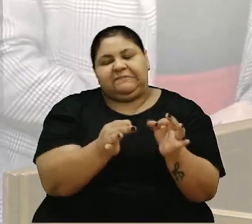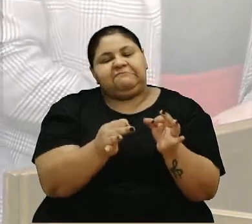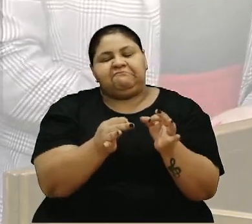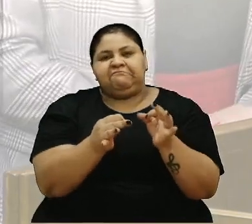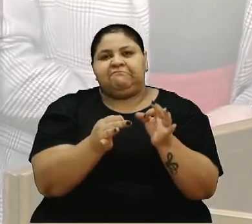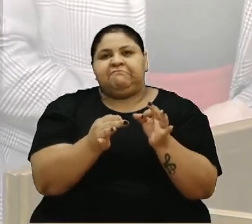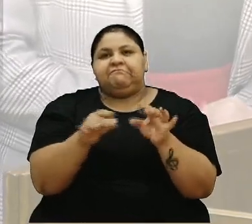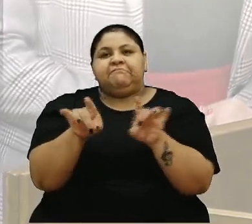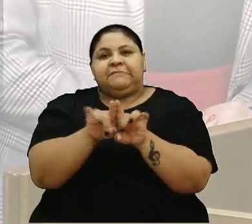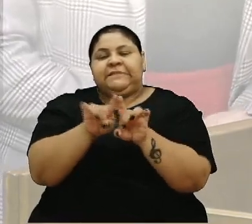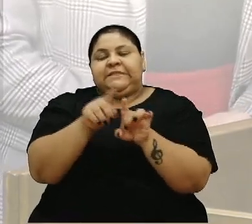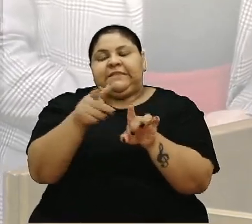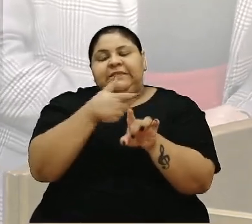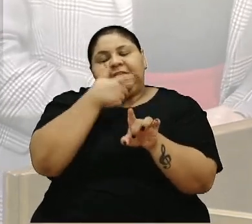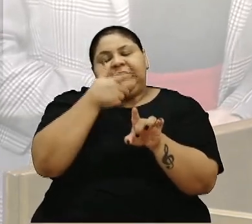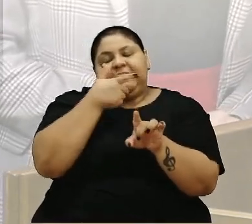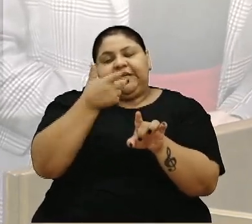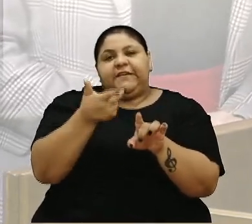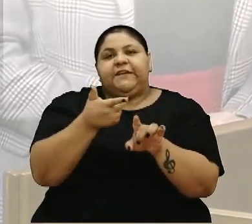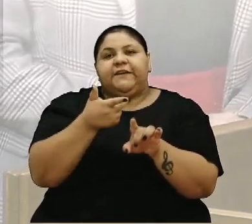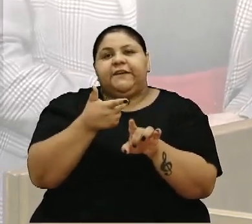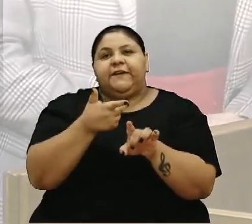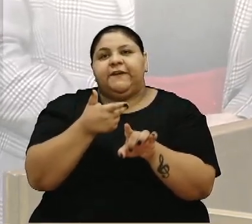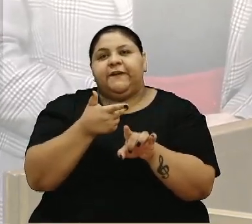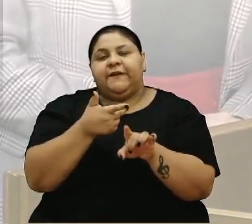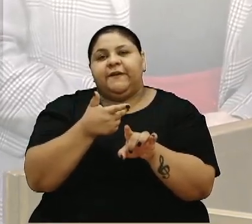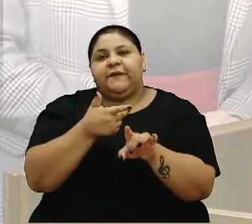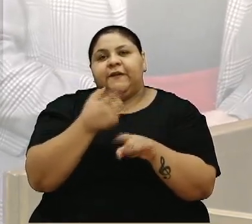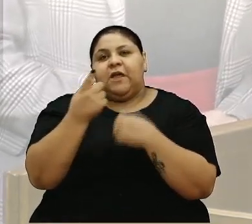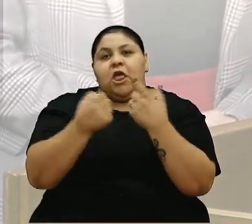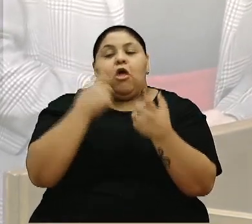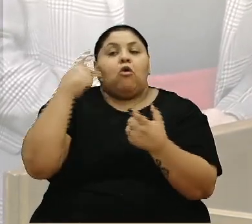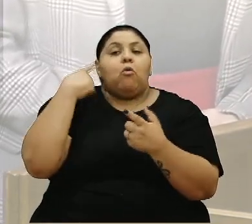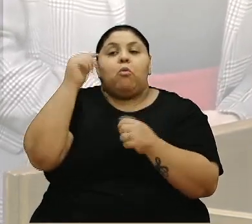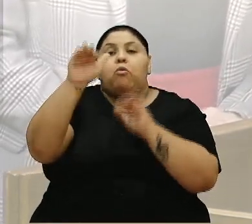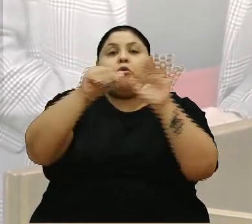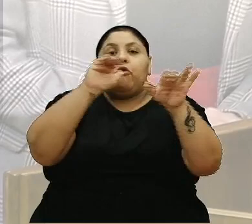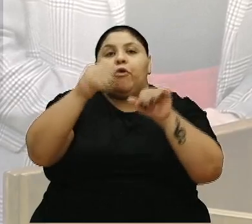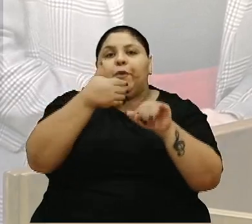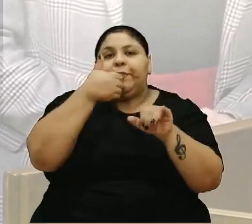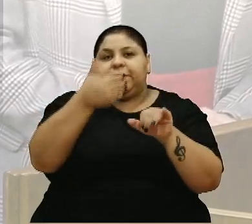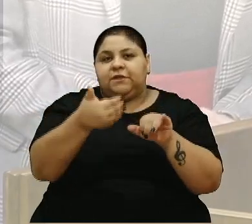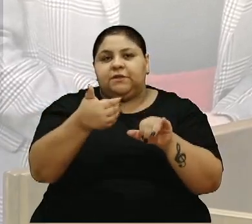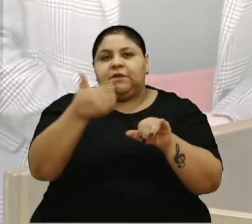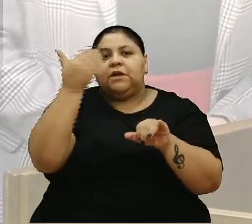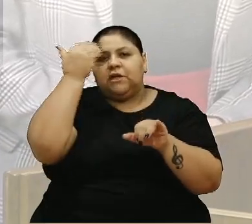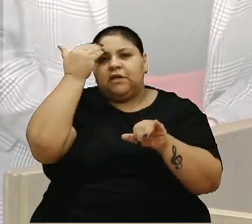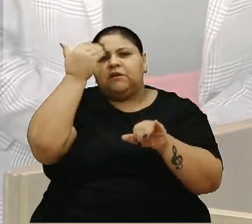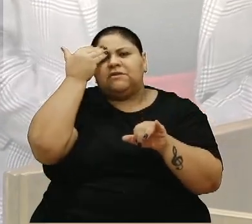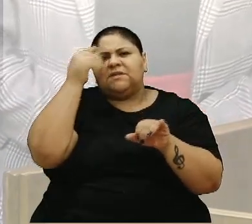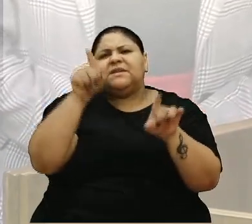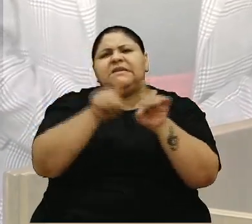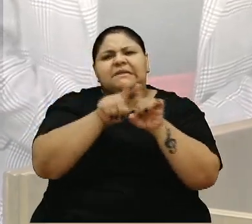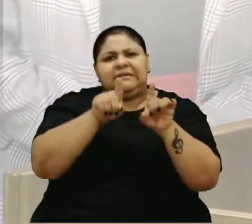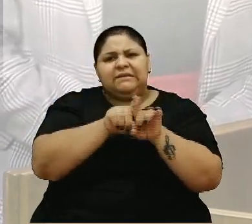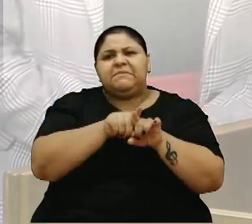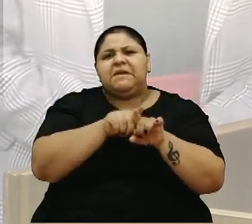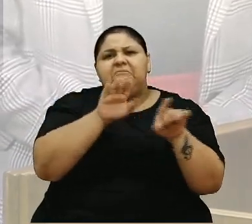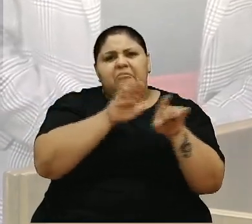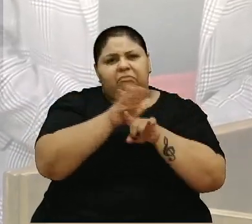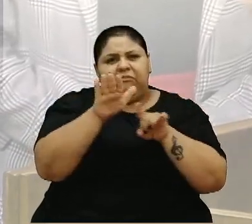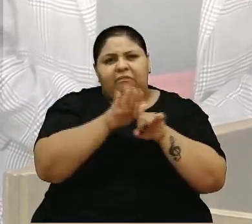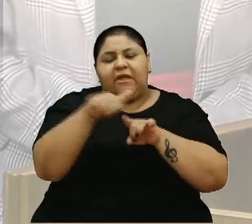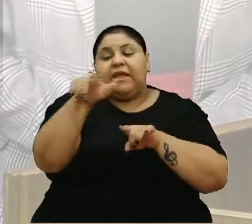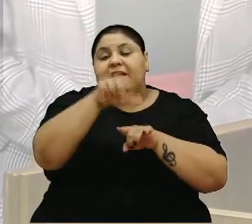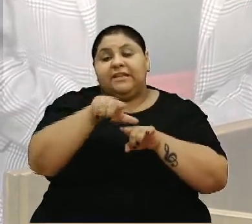eu também queria dizer que, volta e meia, algum vereador me chama me pedindo alguma coisa, né, eu sei que vocês também são demandados por eleitores, a